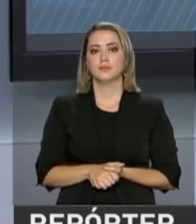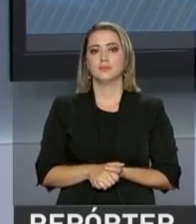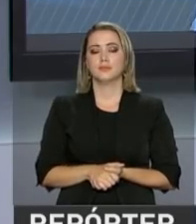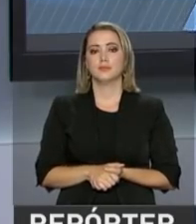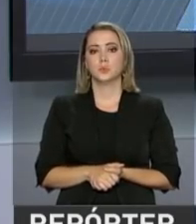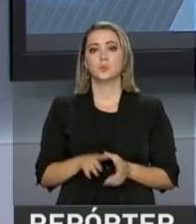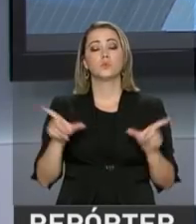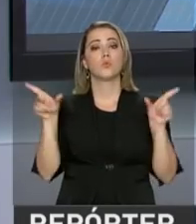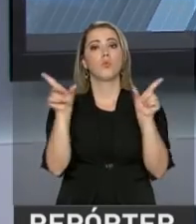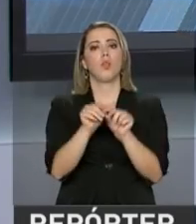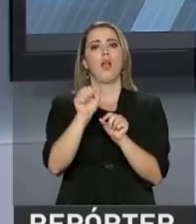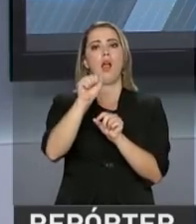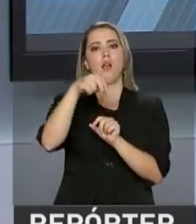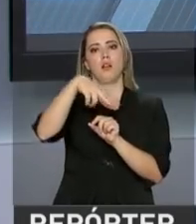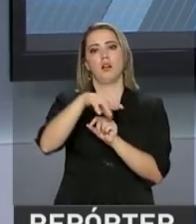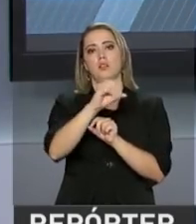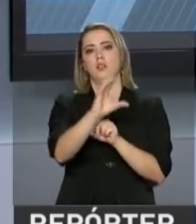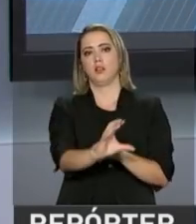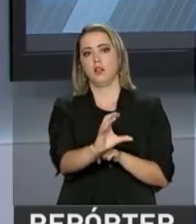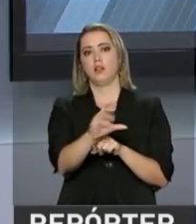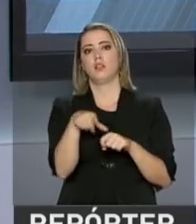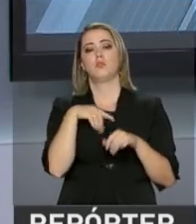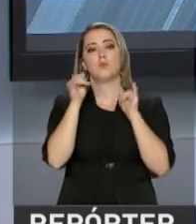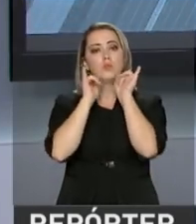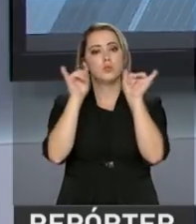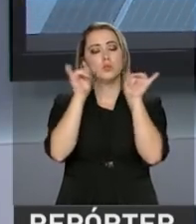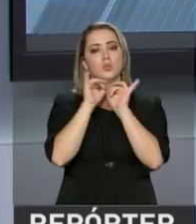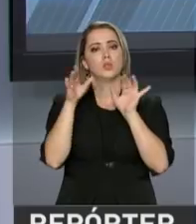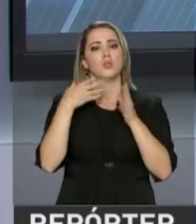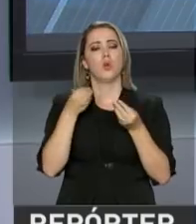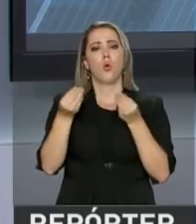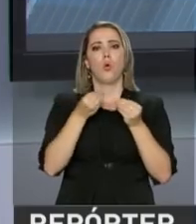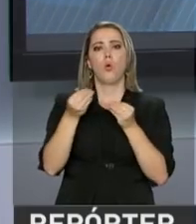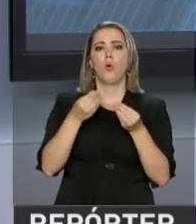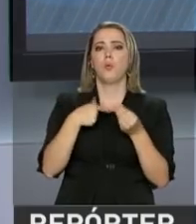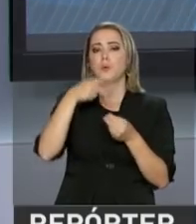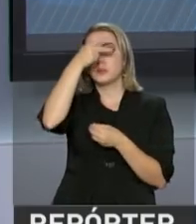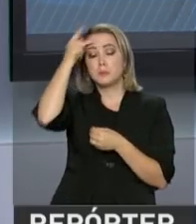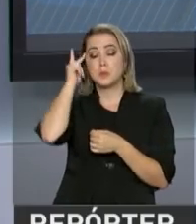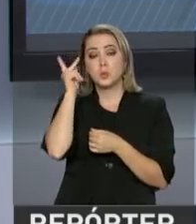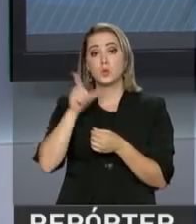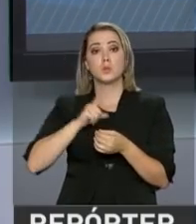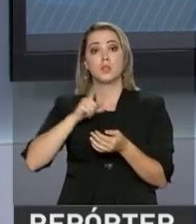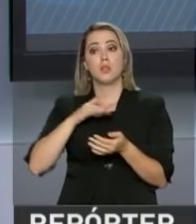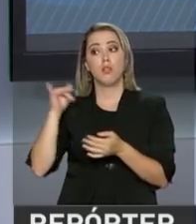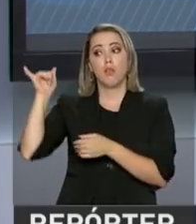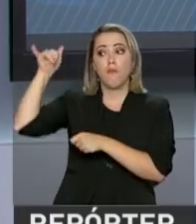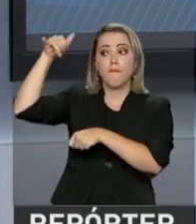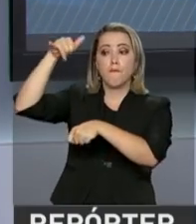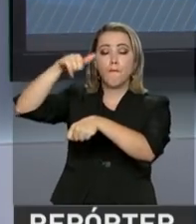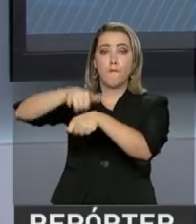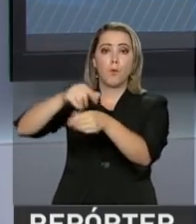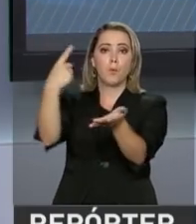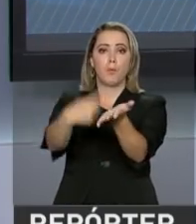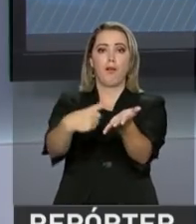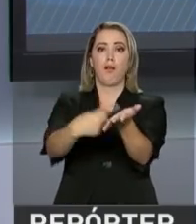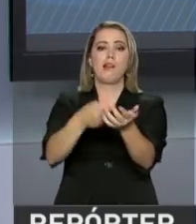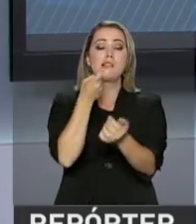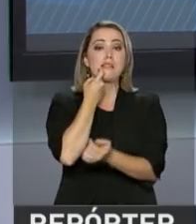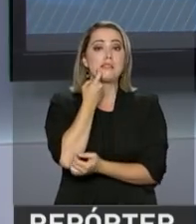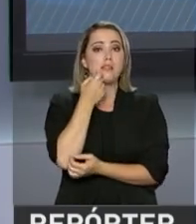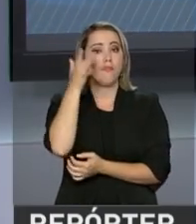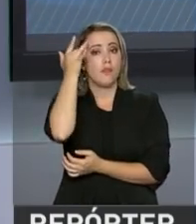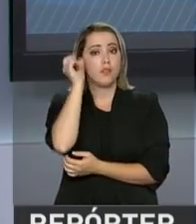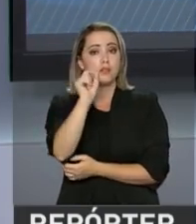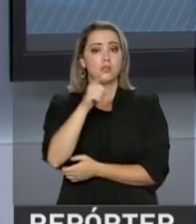A Agência Nacional de Aviação Civil, ANAC, divulgou nota orientando os passageiros com voos previstos para esta sexta